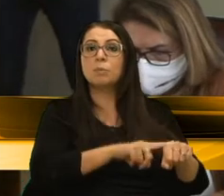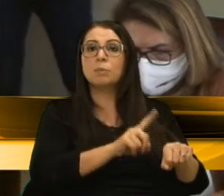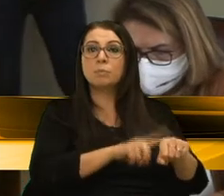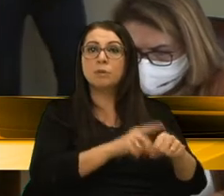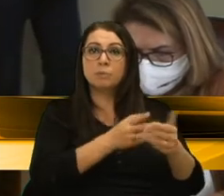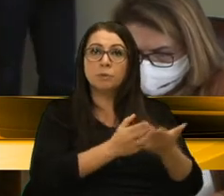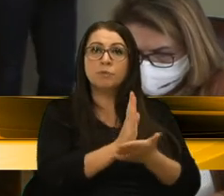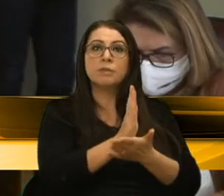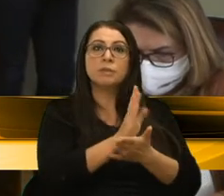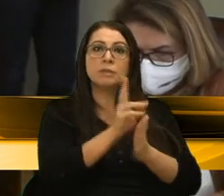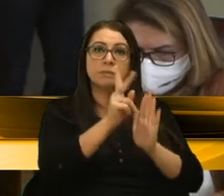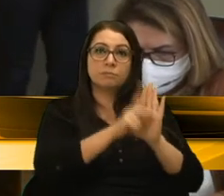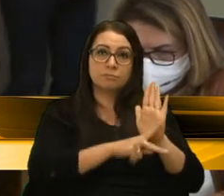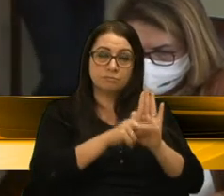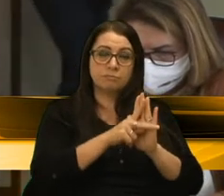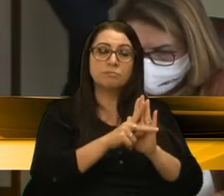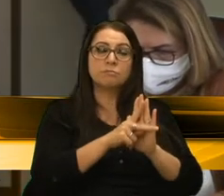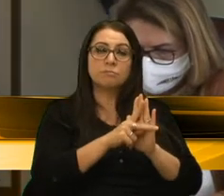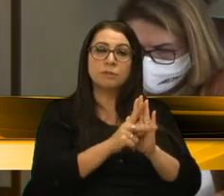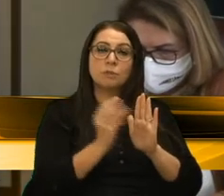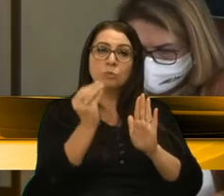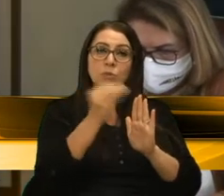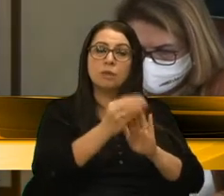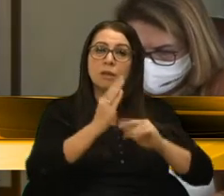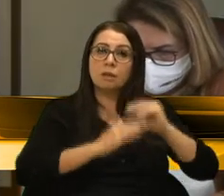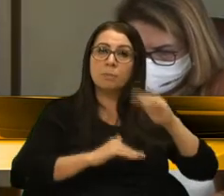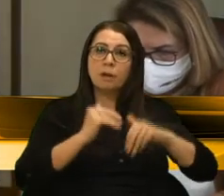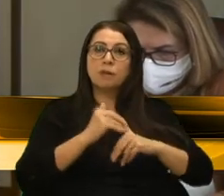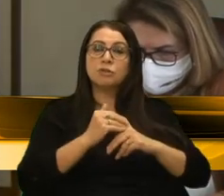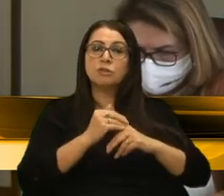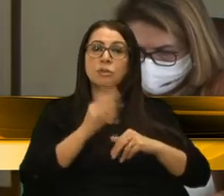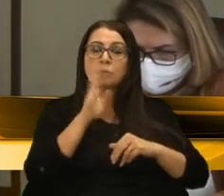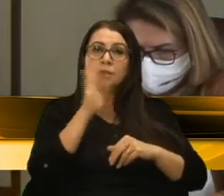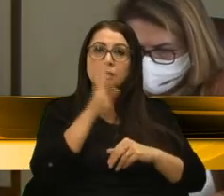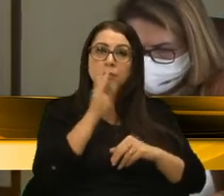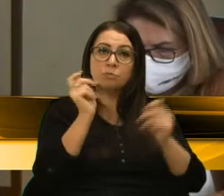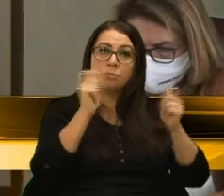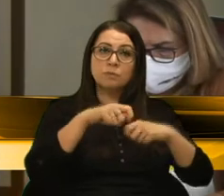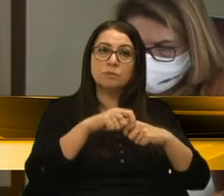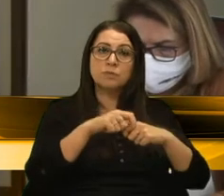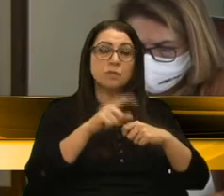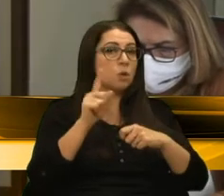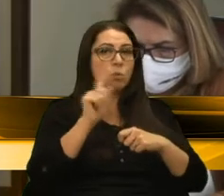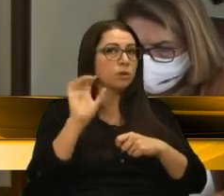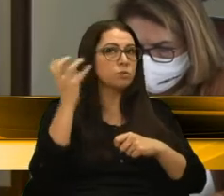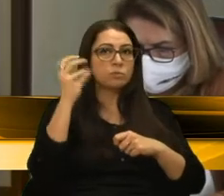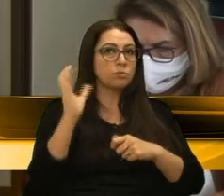aprovar o projeto, colocá-lo em prática o quanto antes. Não é a solução para tudo,